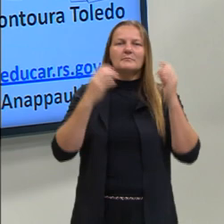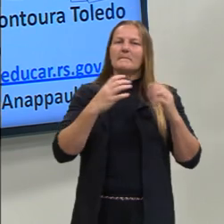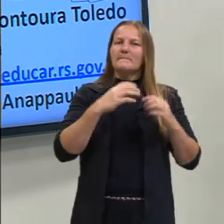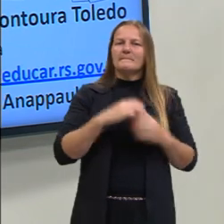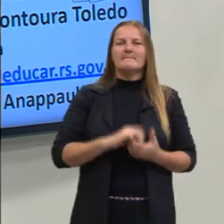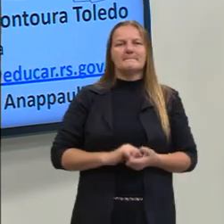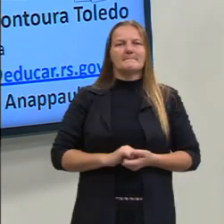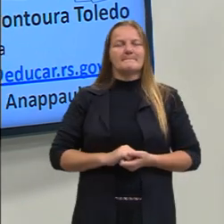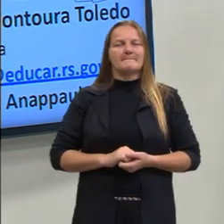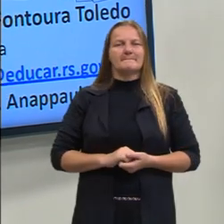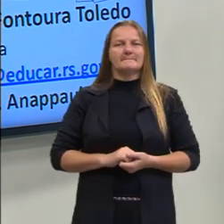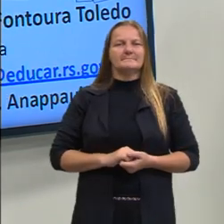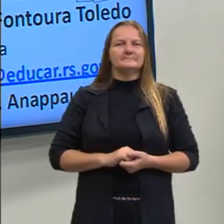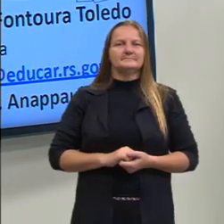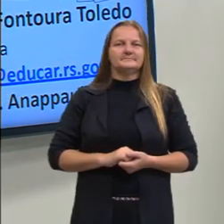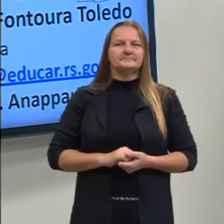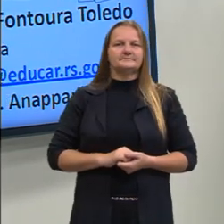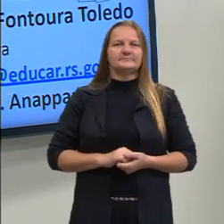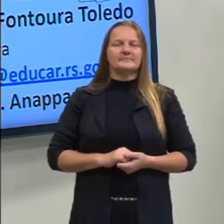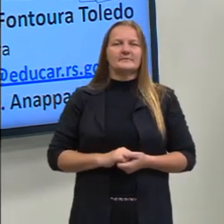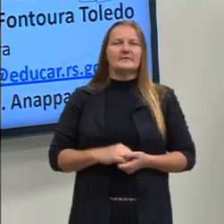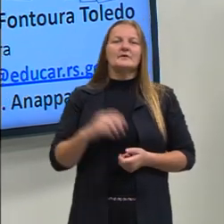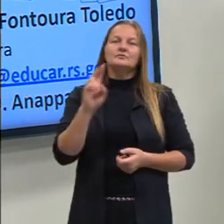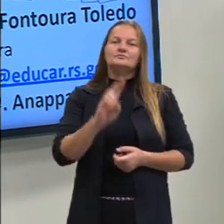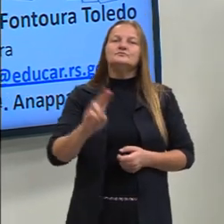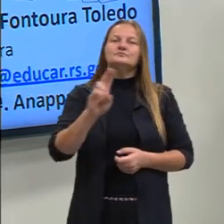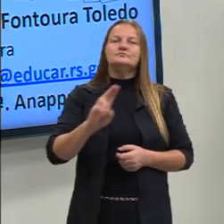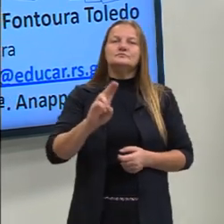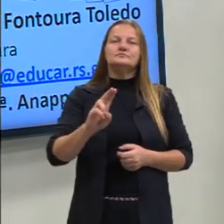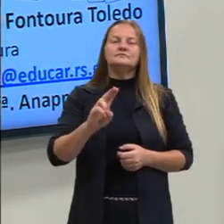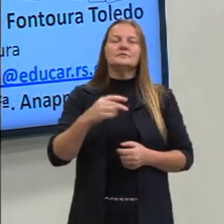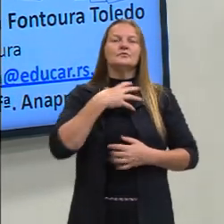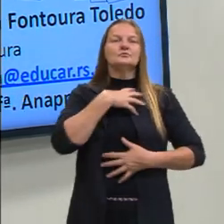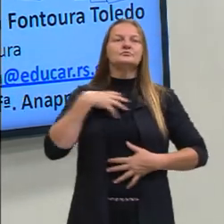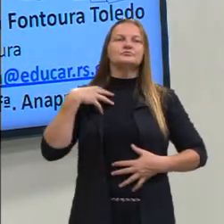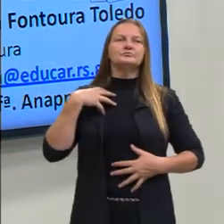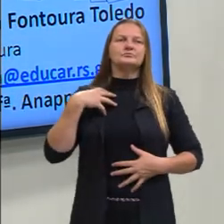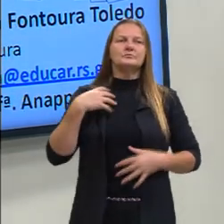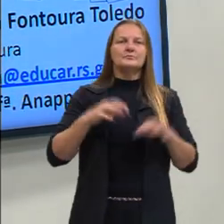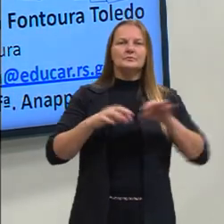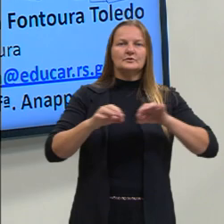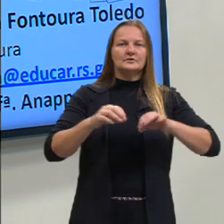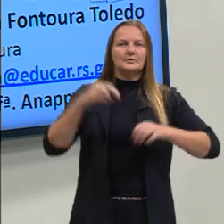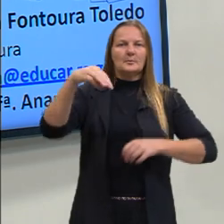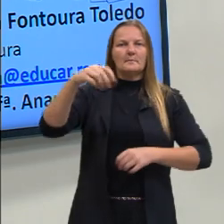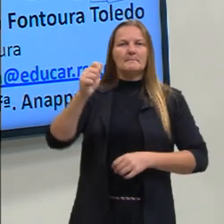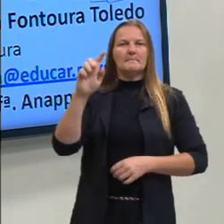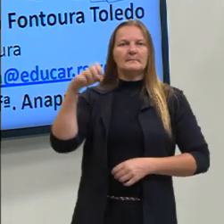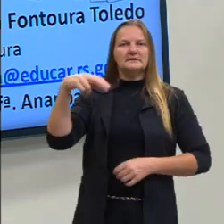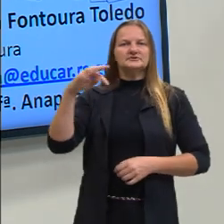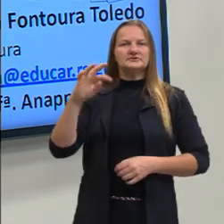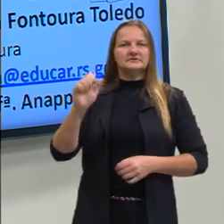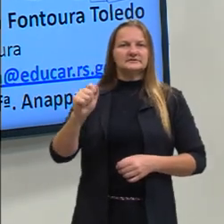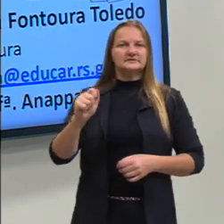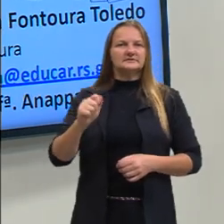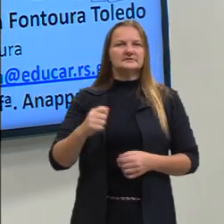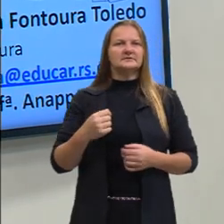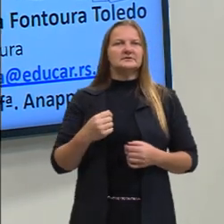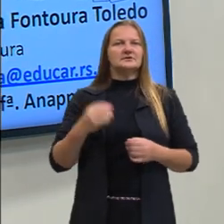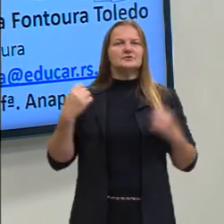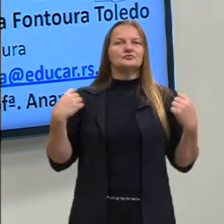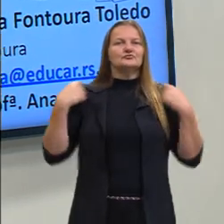amarrado no alto da cabeça. Estou utilizando a camiseta do projeto na cor magenta e sobre ela